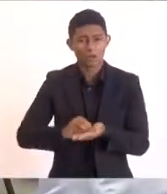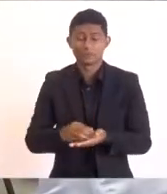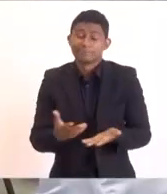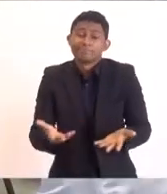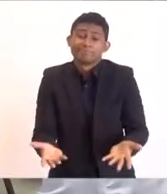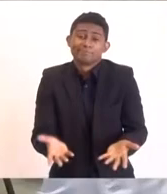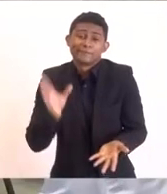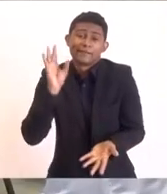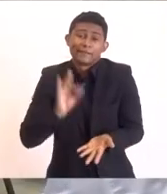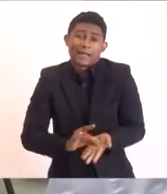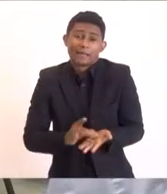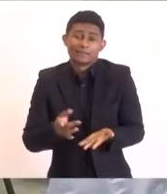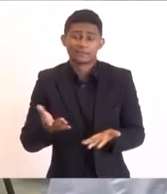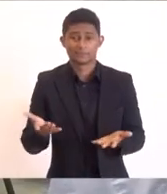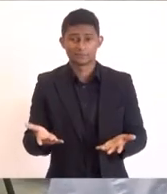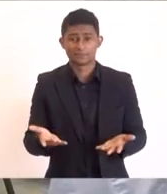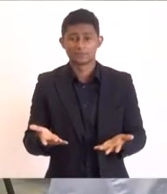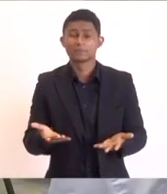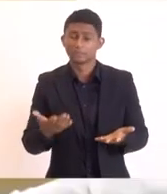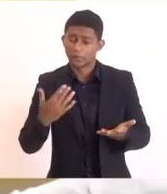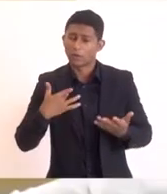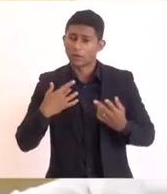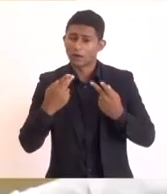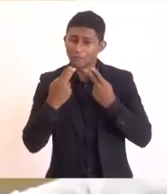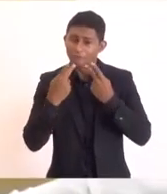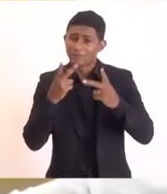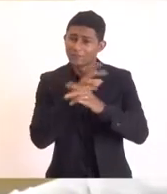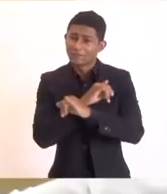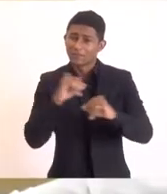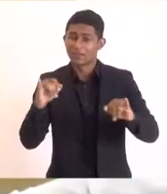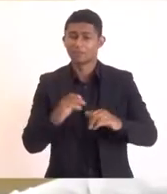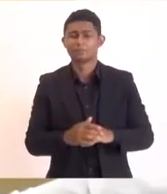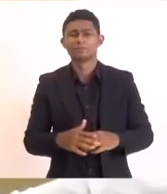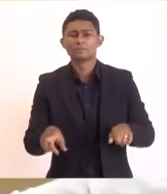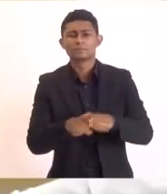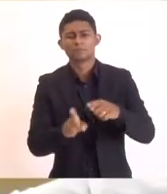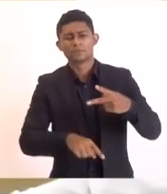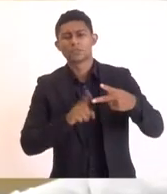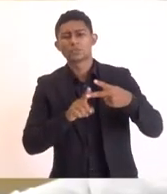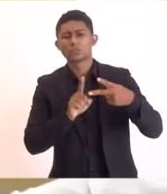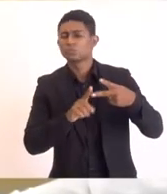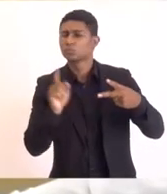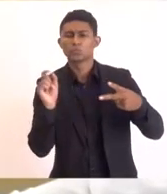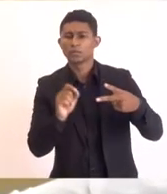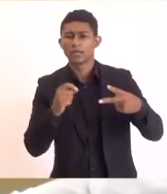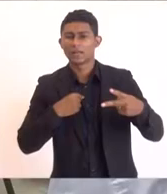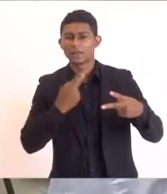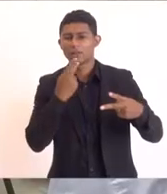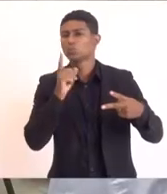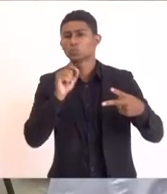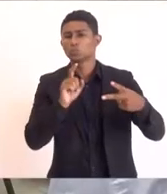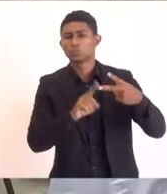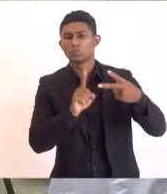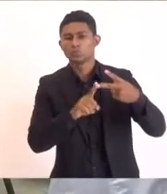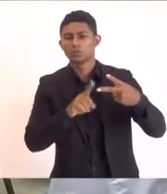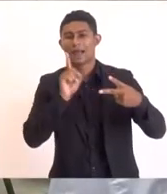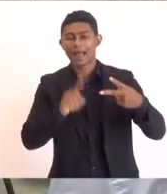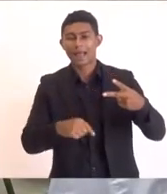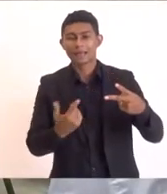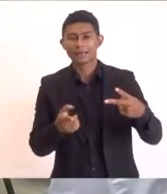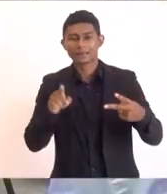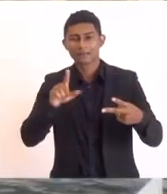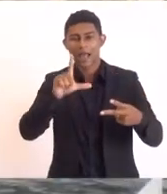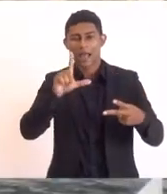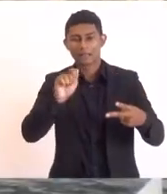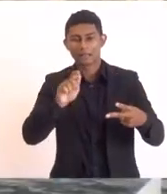lidar com isso, infelizmente. Então, eu queria despontuar bem isso. Outra questão também que eu gostaria de pontuar é com relação à nossa Laguna de